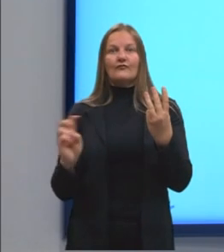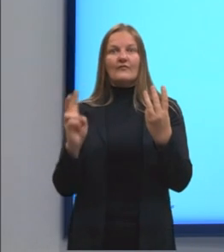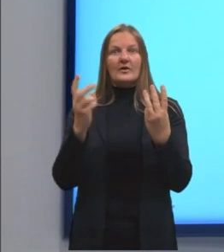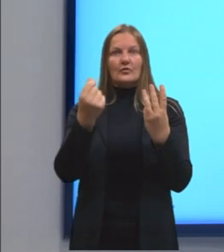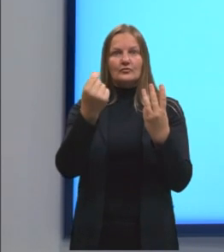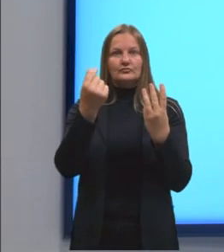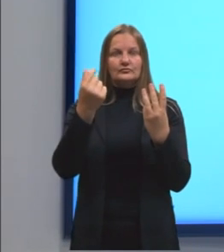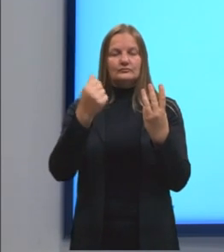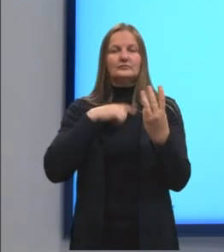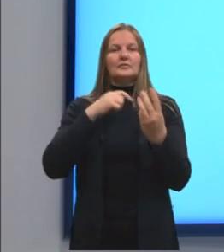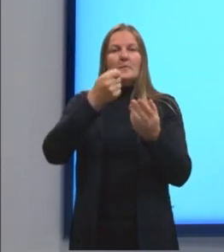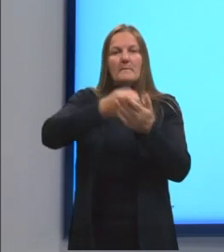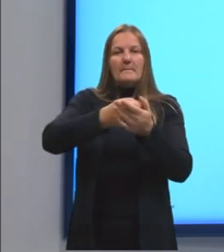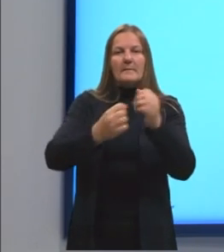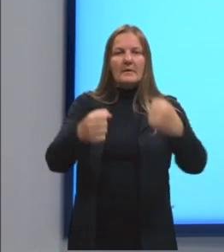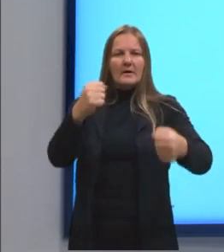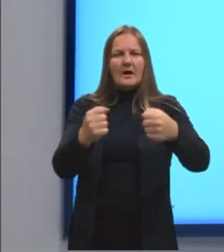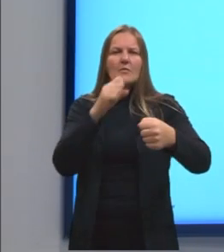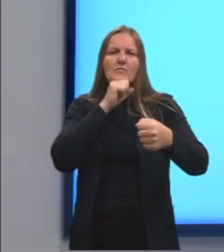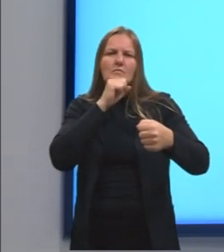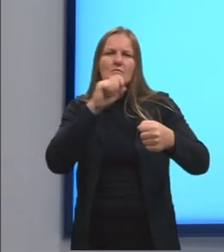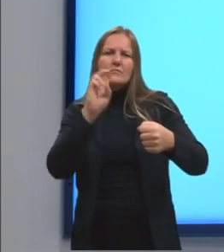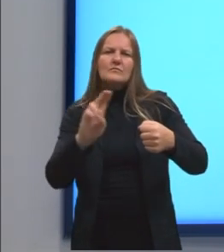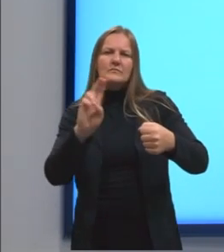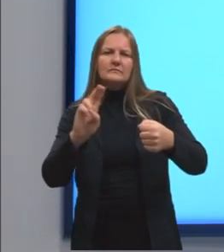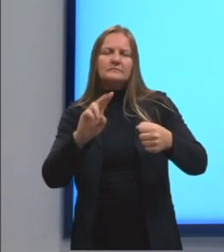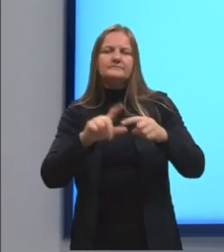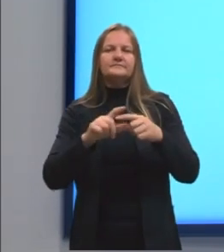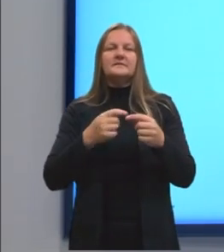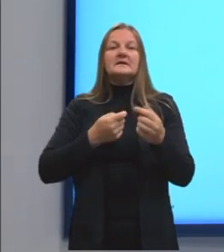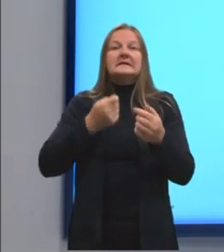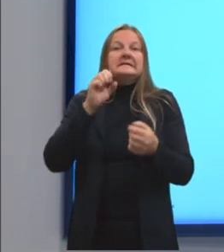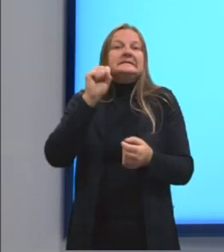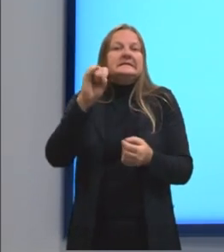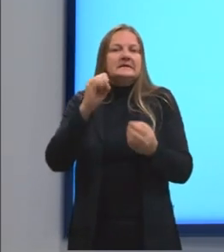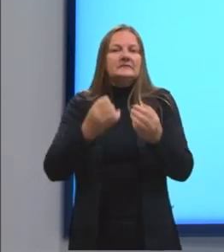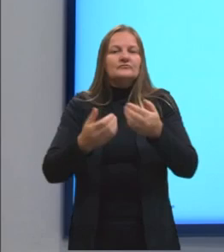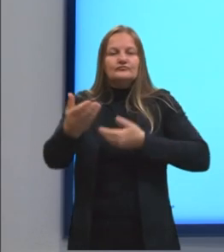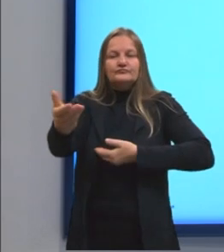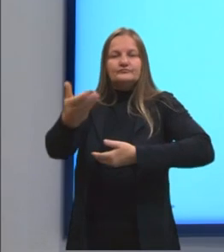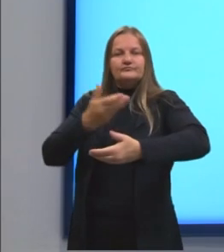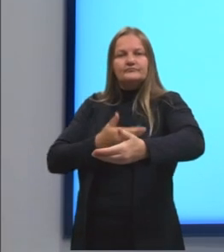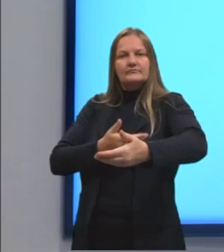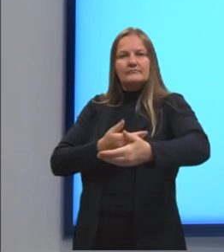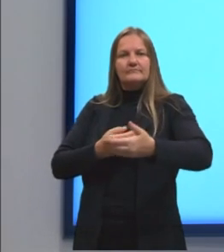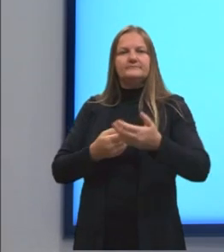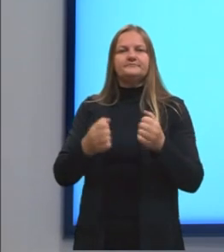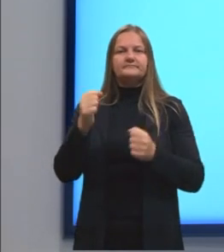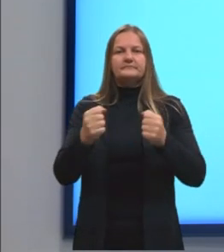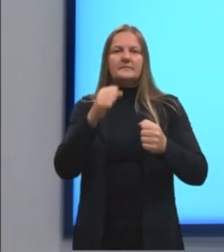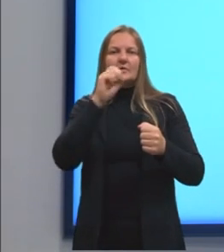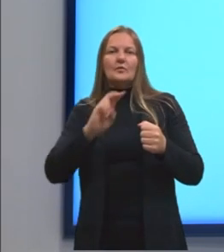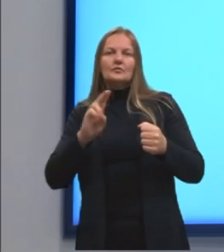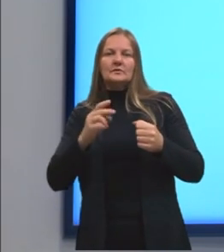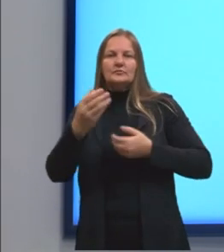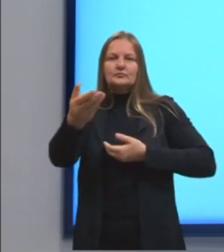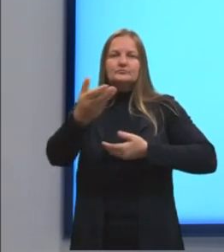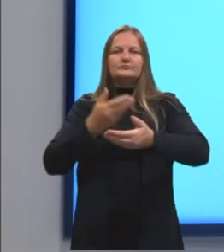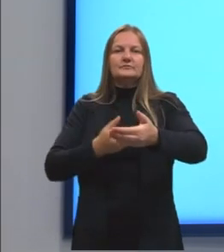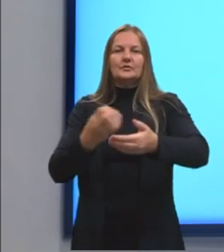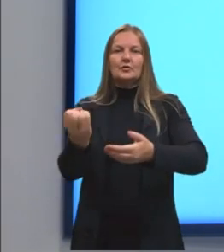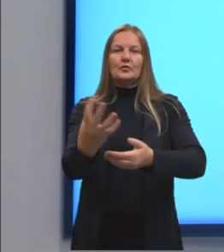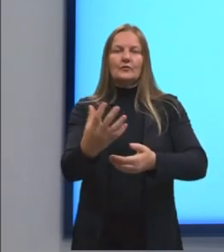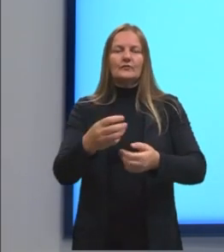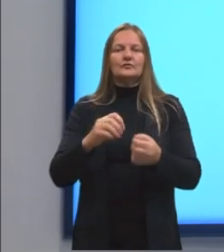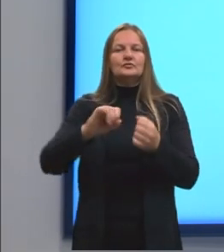pagaria pelo carro usado e, no caso de a compra ser feita, na própria loja. Nas três lojas, são cobradas juros